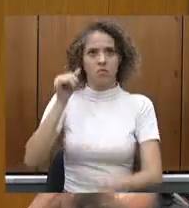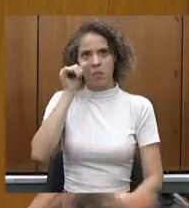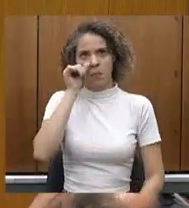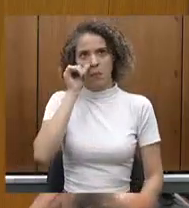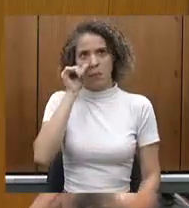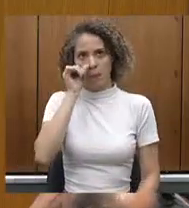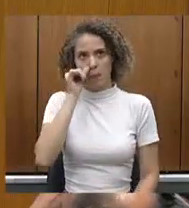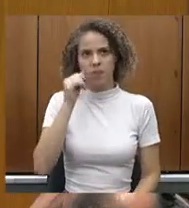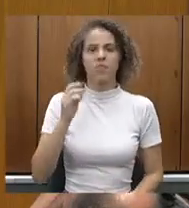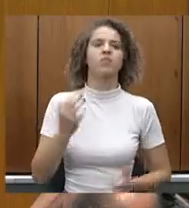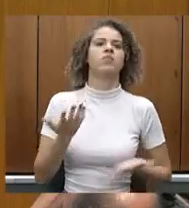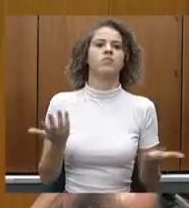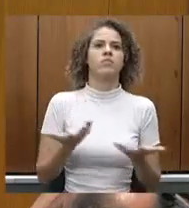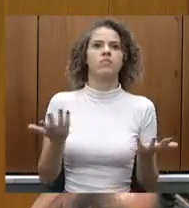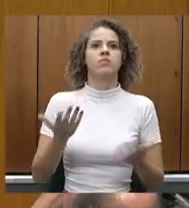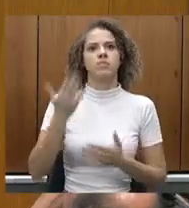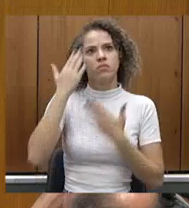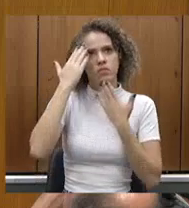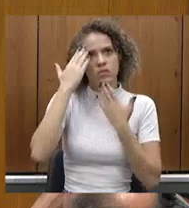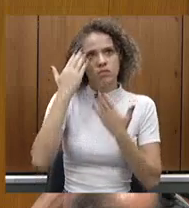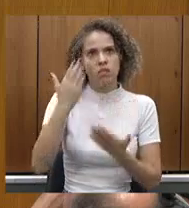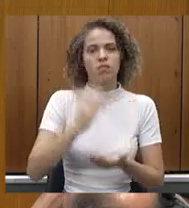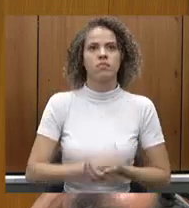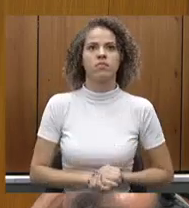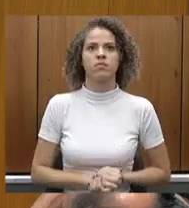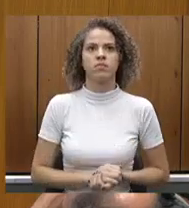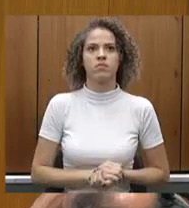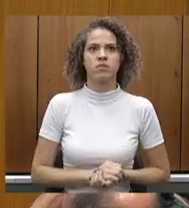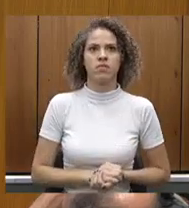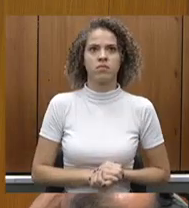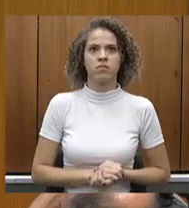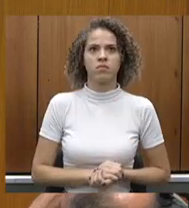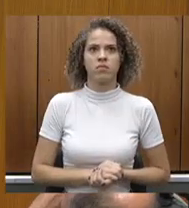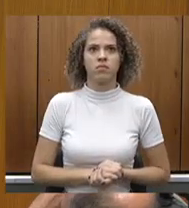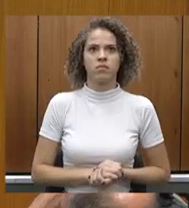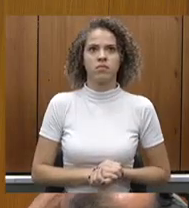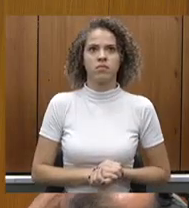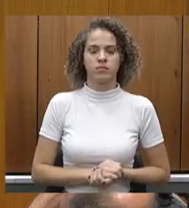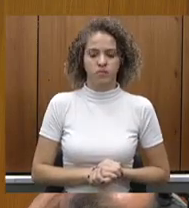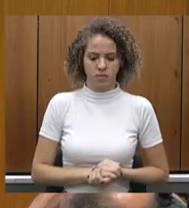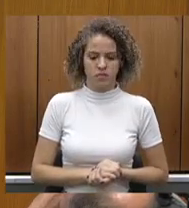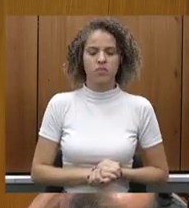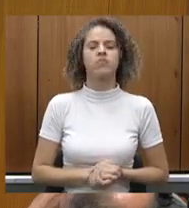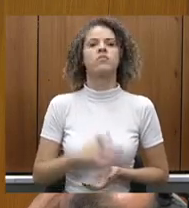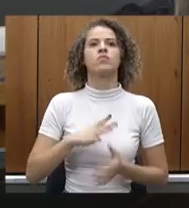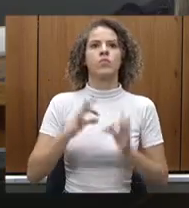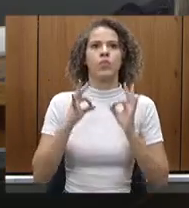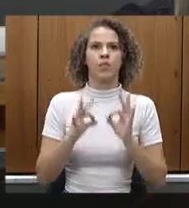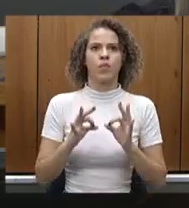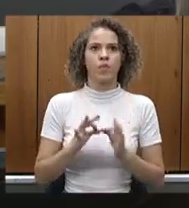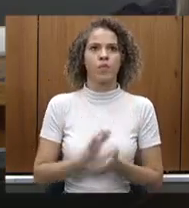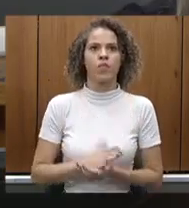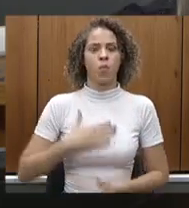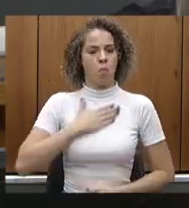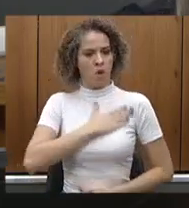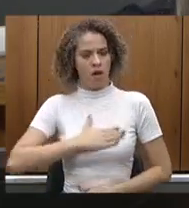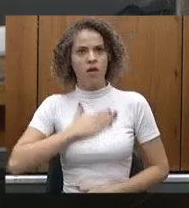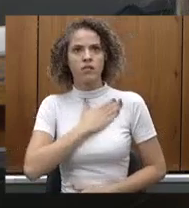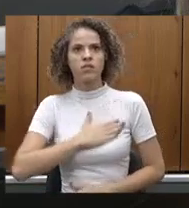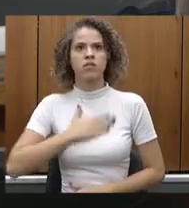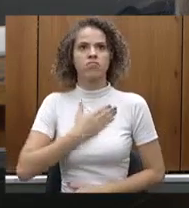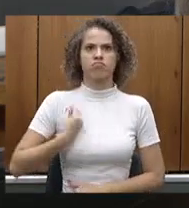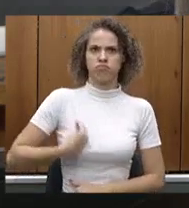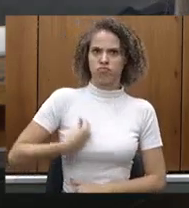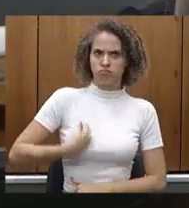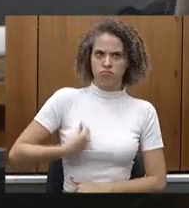Boa tarde, presidente. Obrigado pelas palavras, sempre, mesmo à distância aí. É um prazer estar